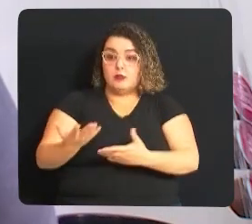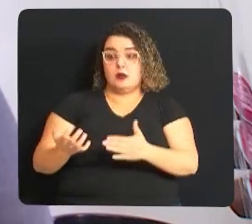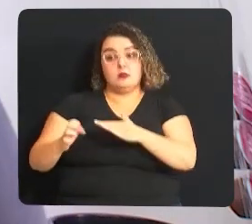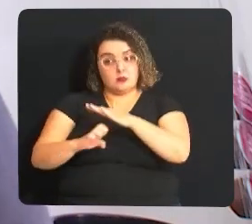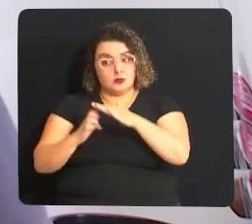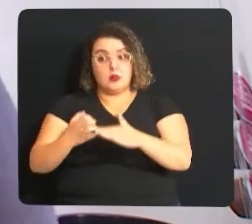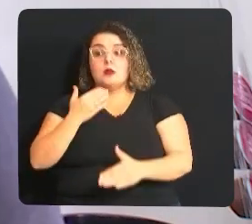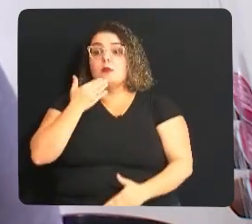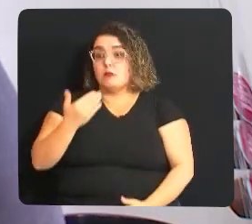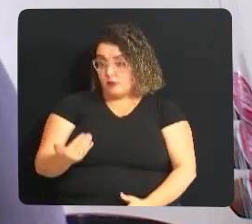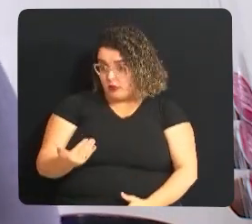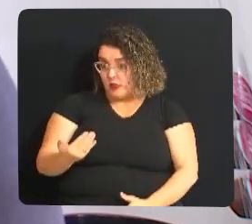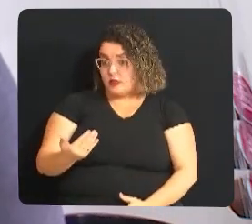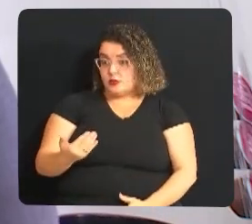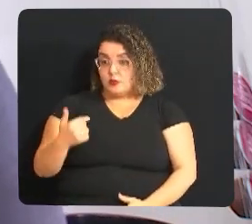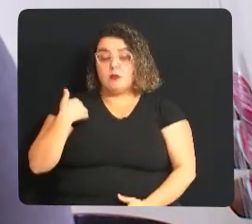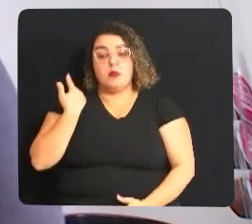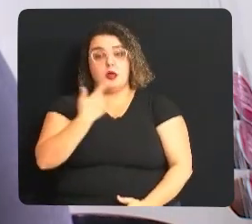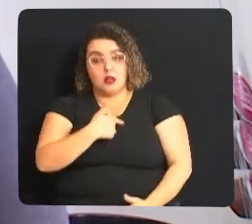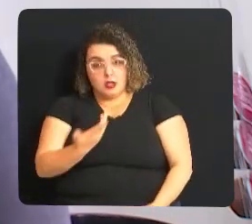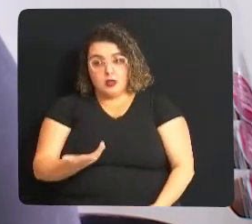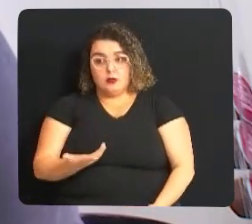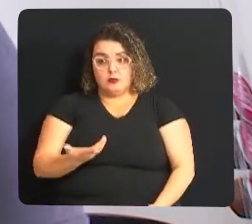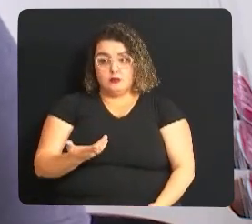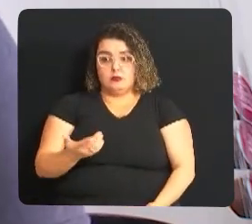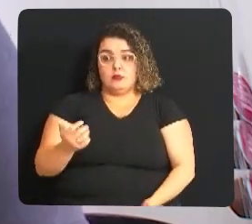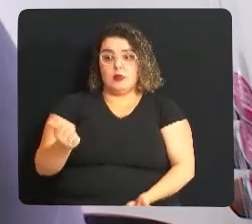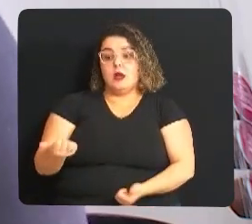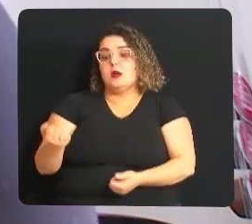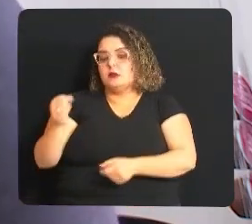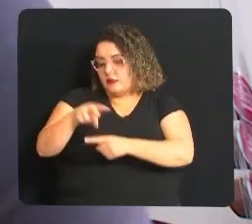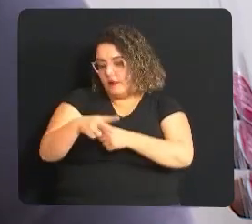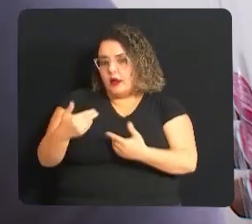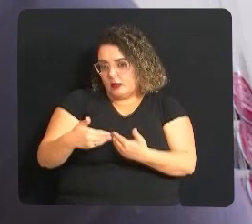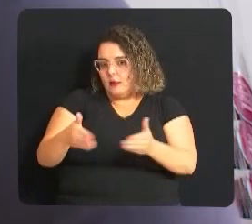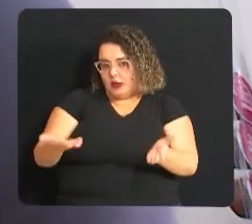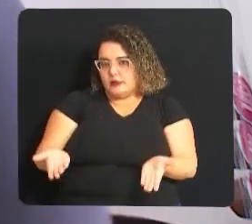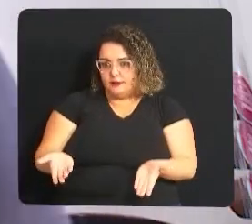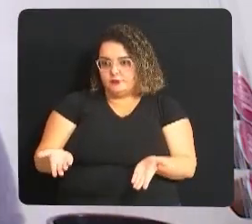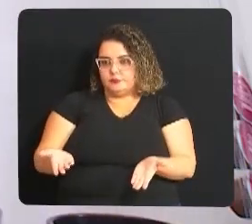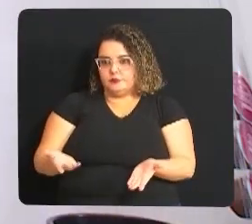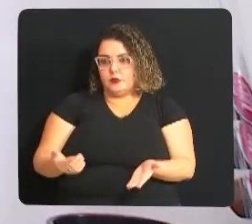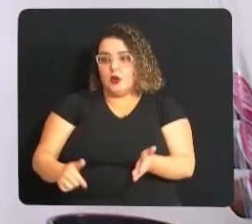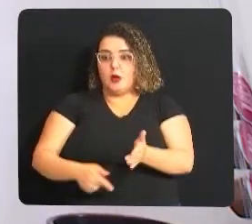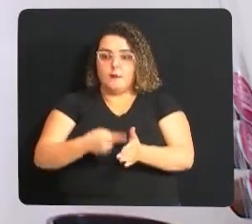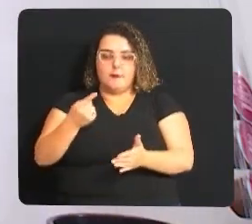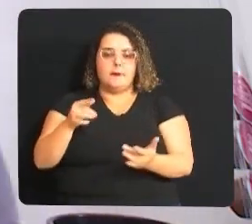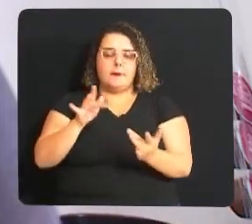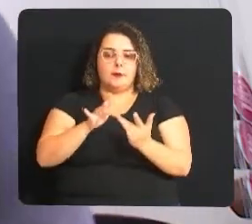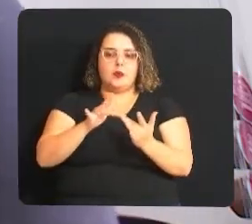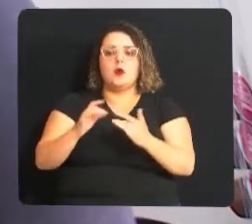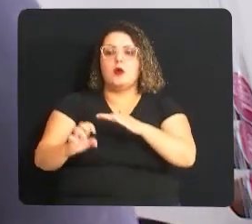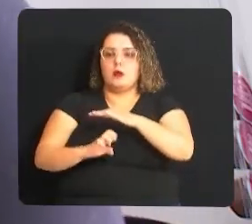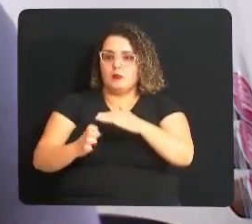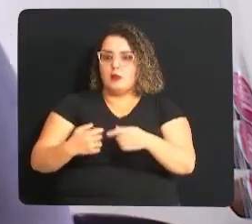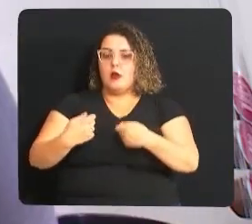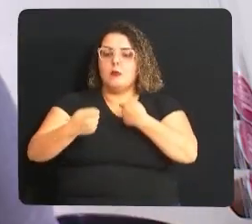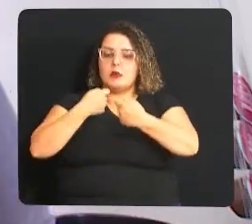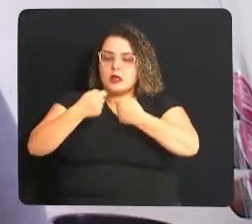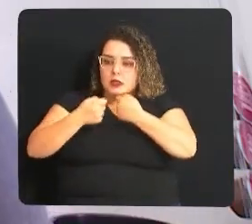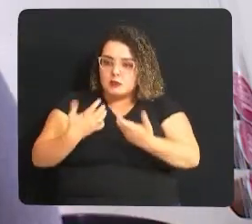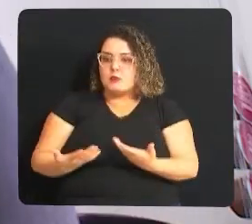qual solicitou para nós essa recolocação. E a primeiro contato é com a nossa empresa, nós fazemos toda uma entrevista